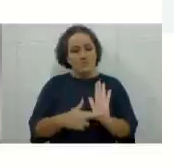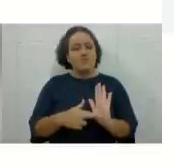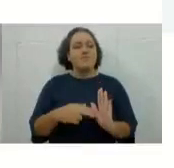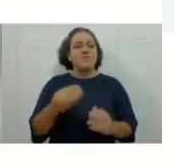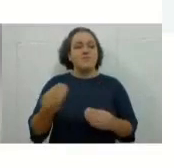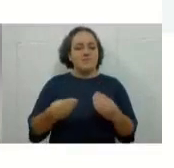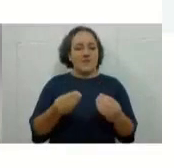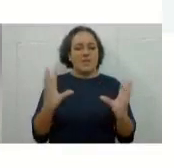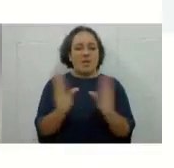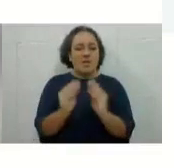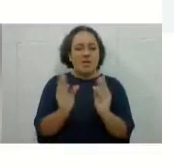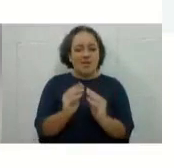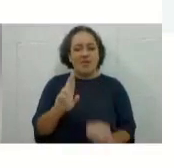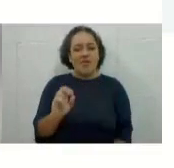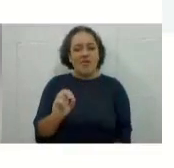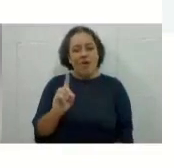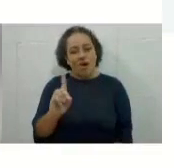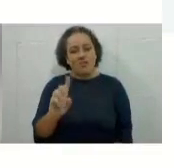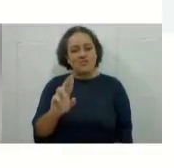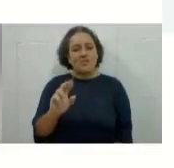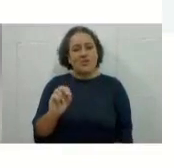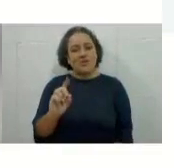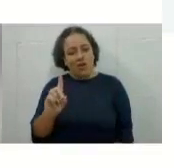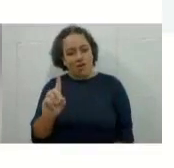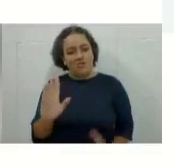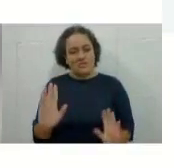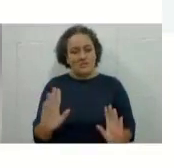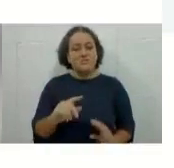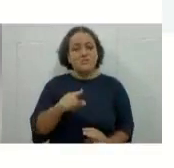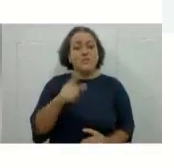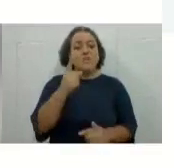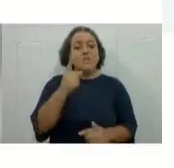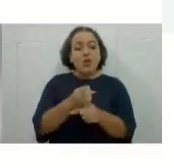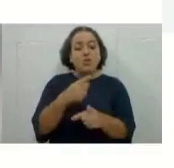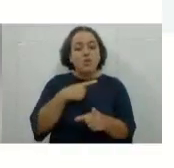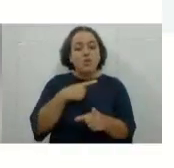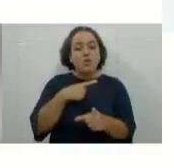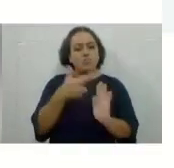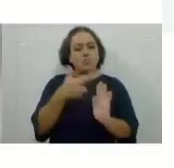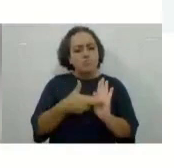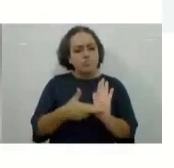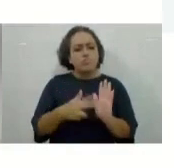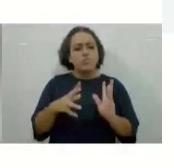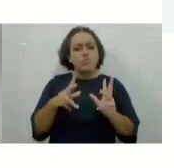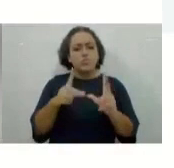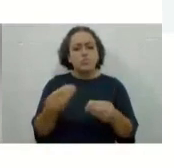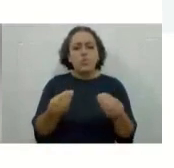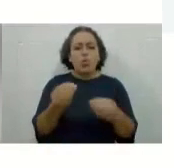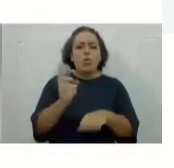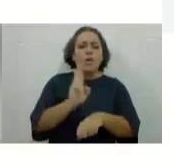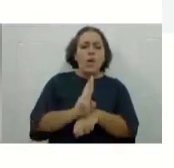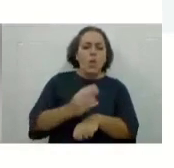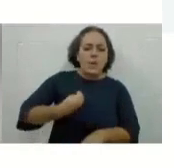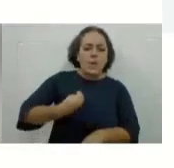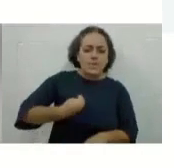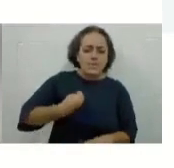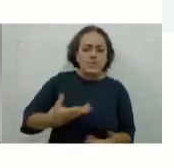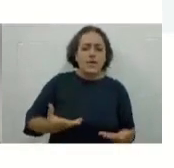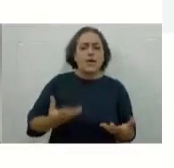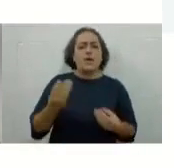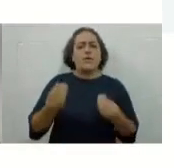ROD. Então, vocês encontrarão nesse documento as deliberações, né, sobre a recuperação.